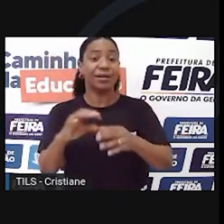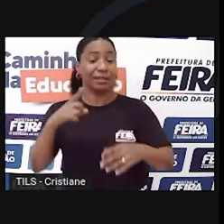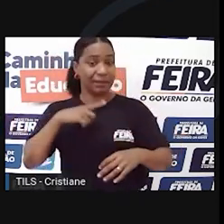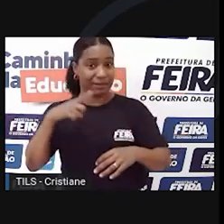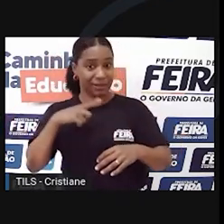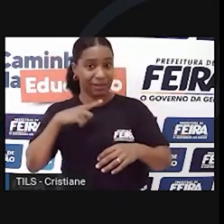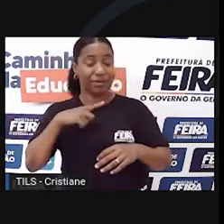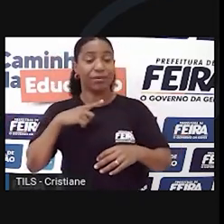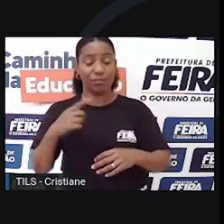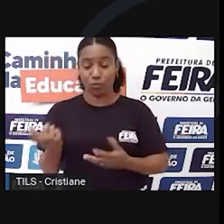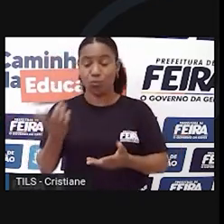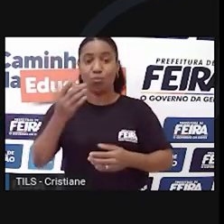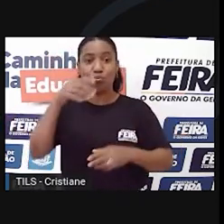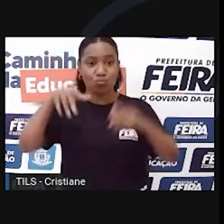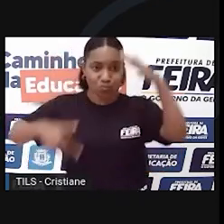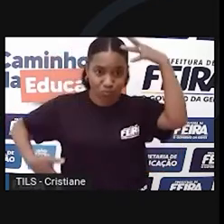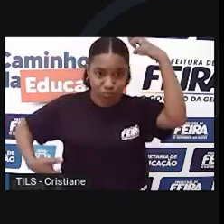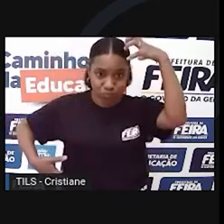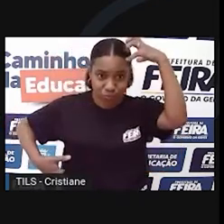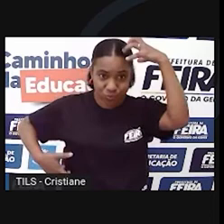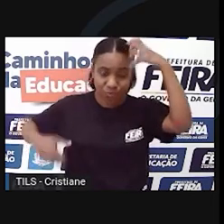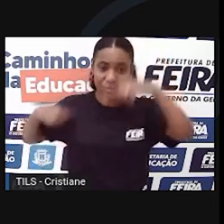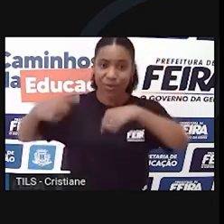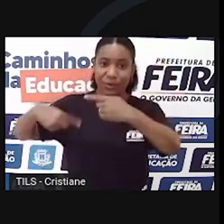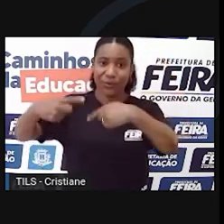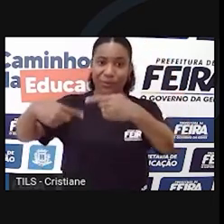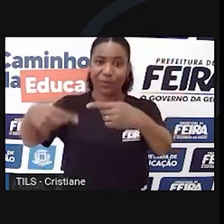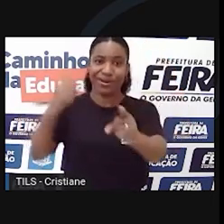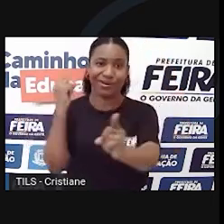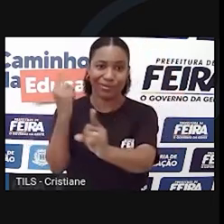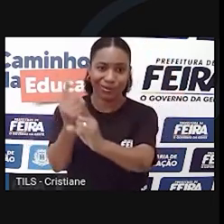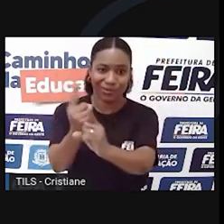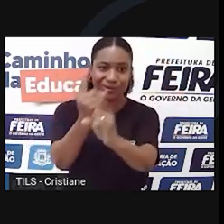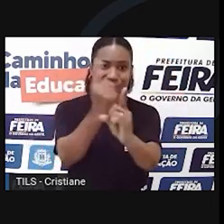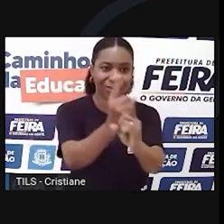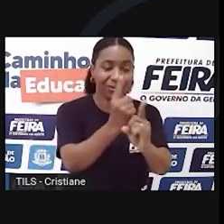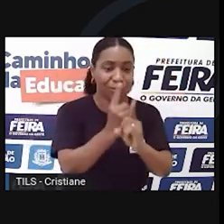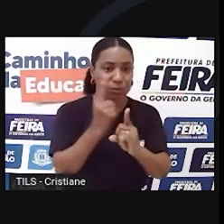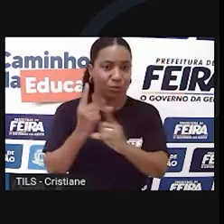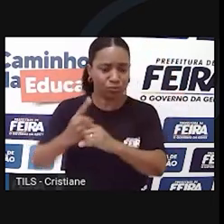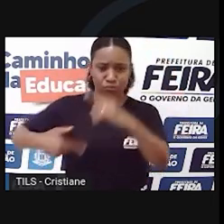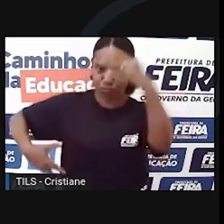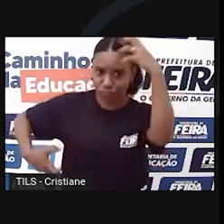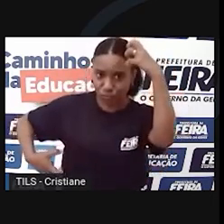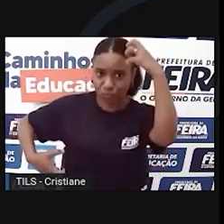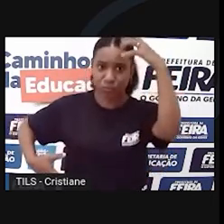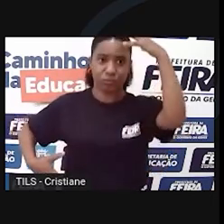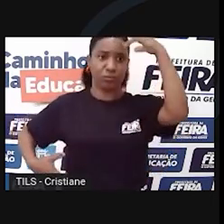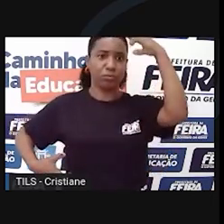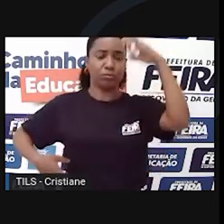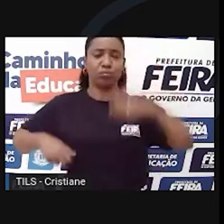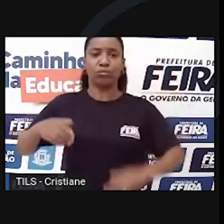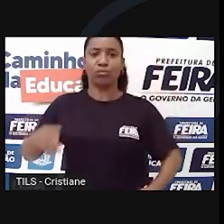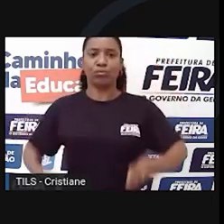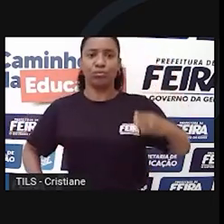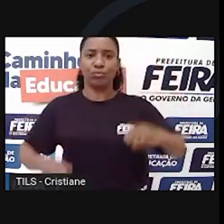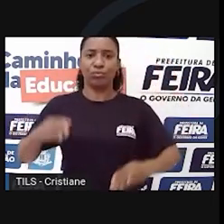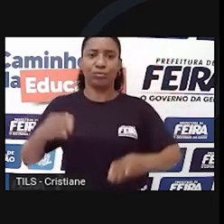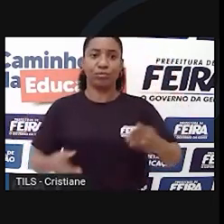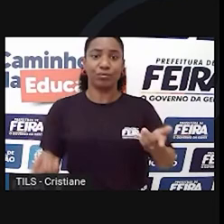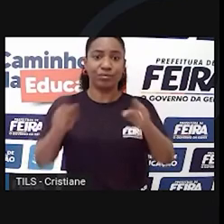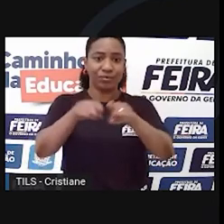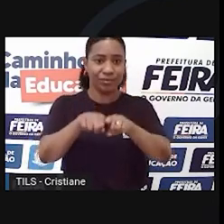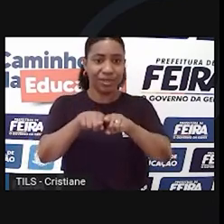encontraram e os humanos de hoje seriam resultado desse cruzamento. Os europeus seriam em parte descendentes de Neandertais, os chineses teriam parte de Homo